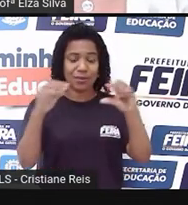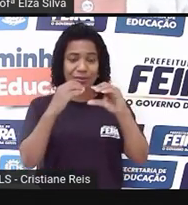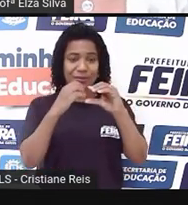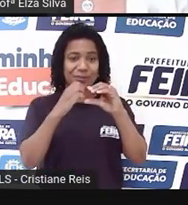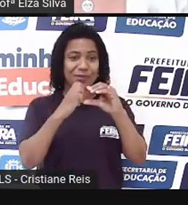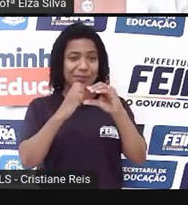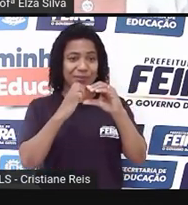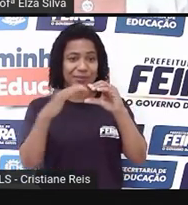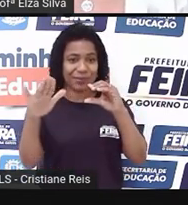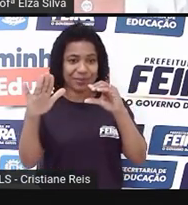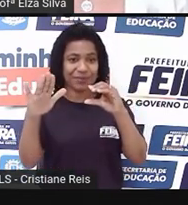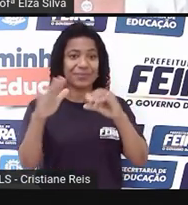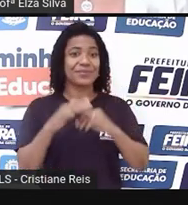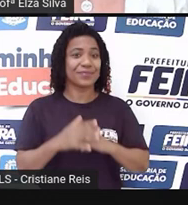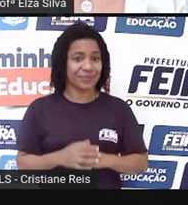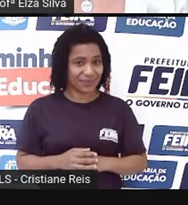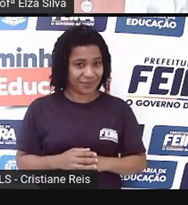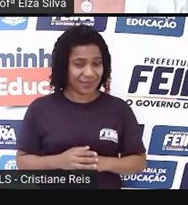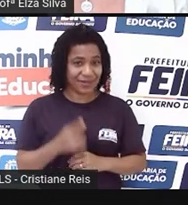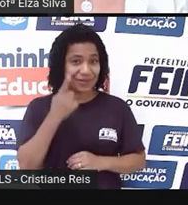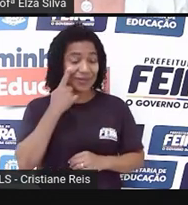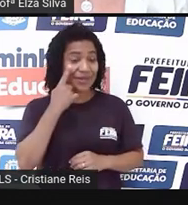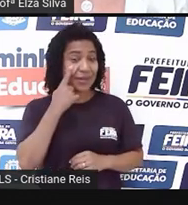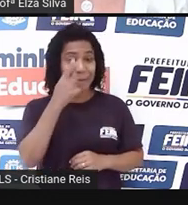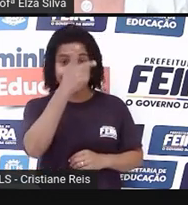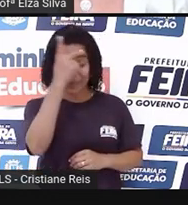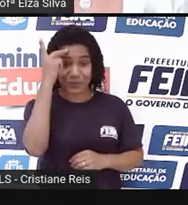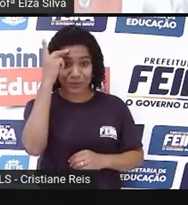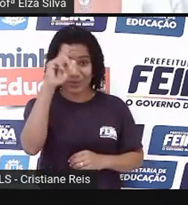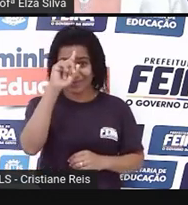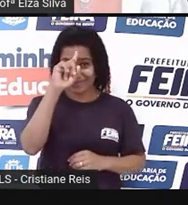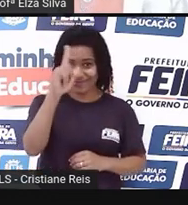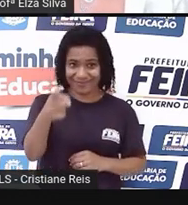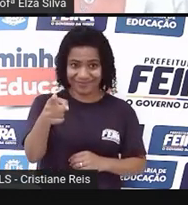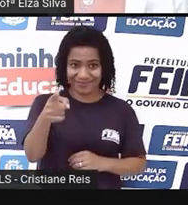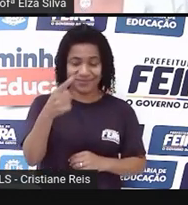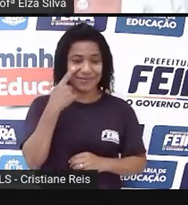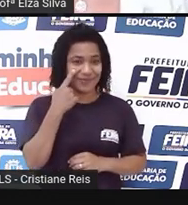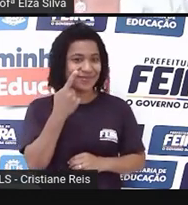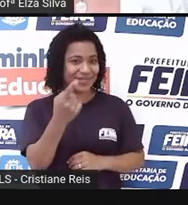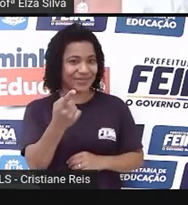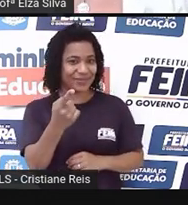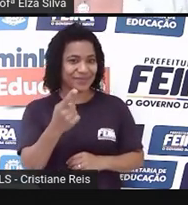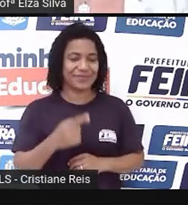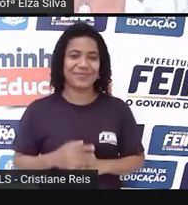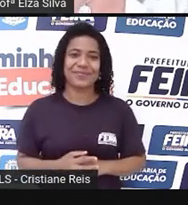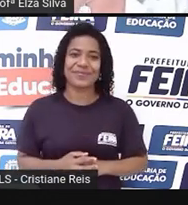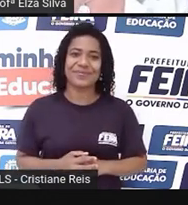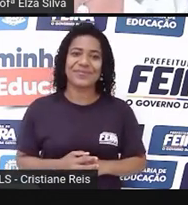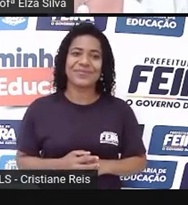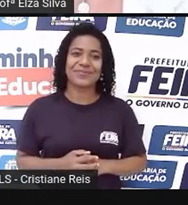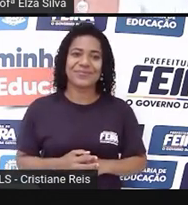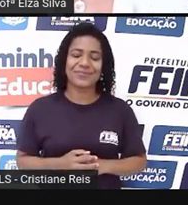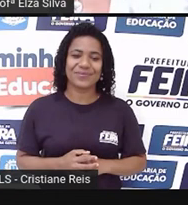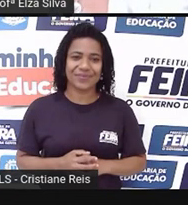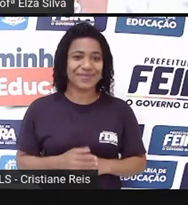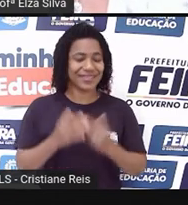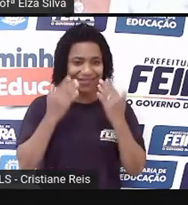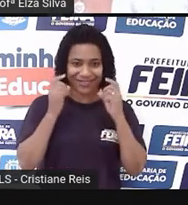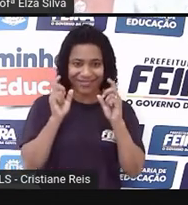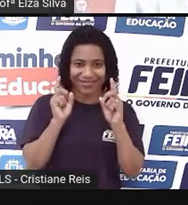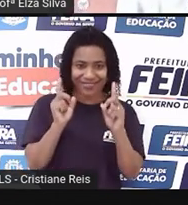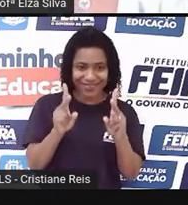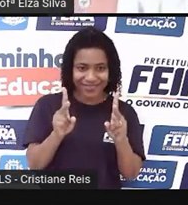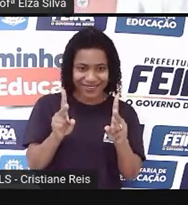E recipiente ou destinatário, para quem o e-mail será enviado. Here. Ok, students, let's